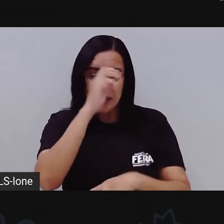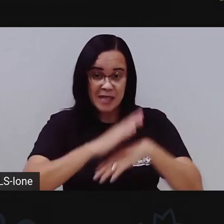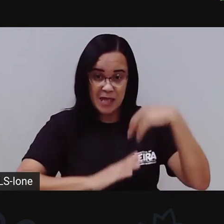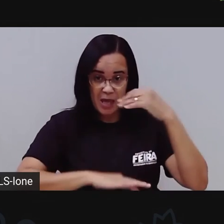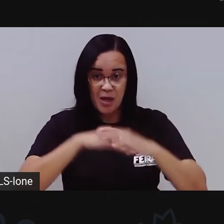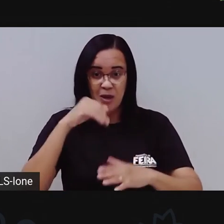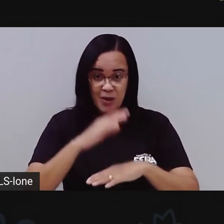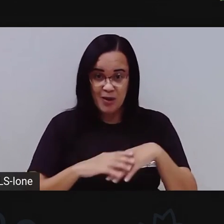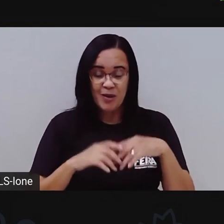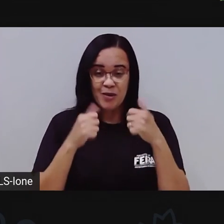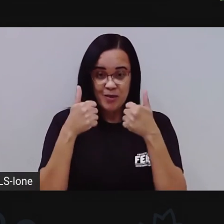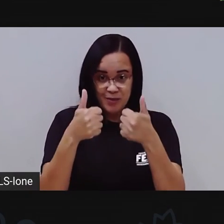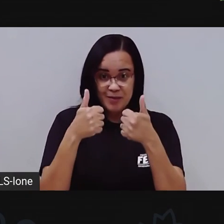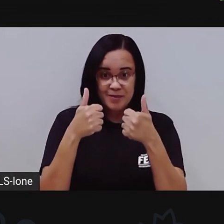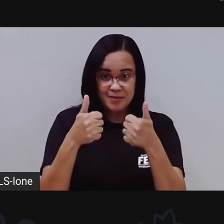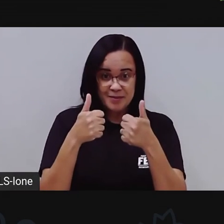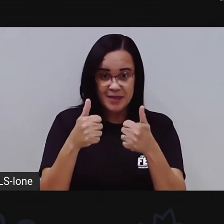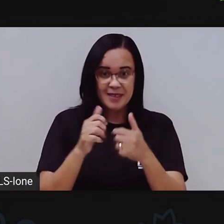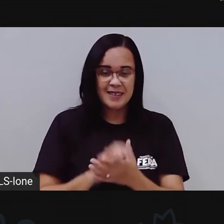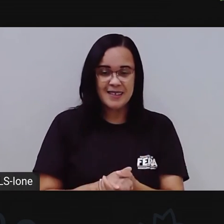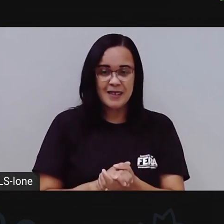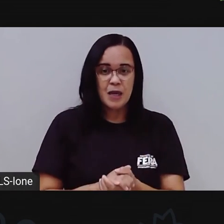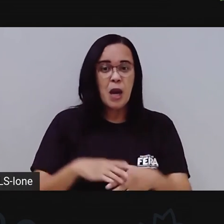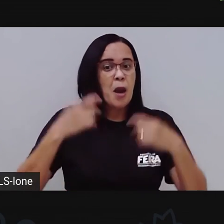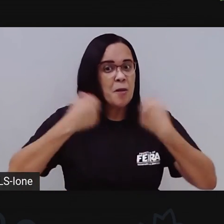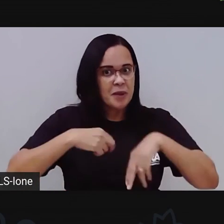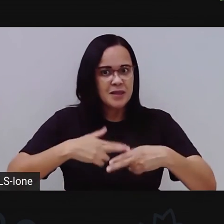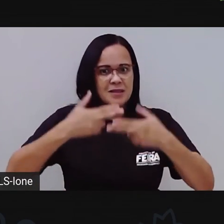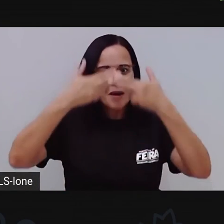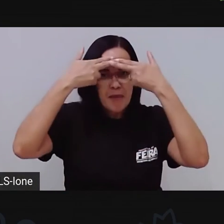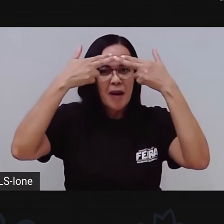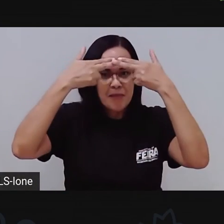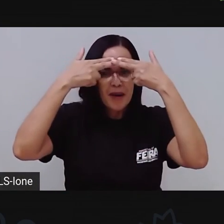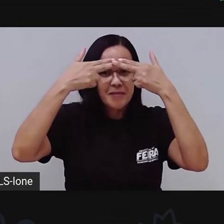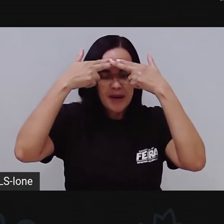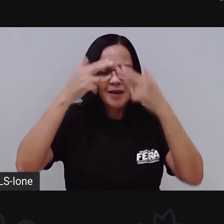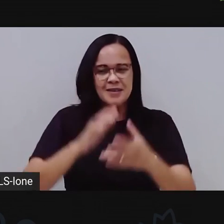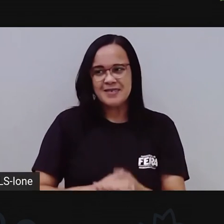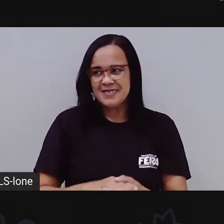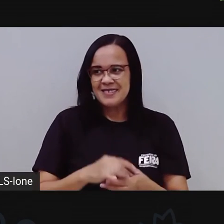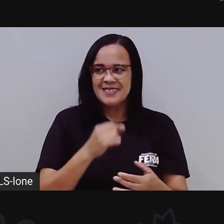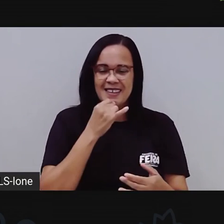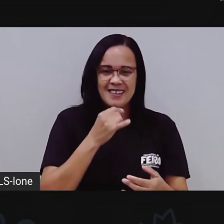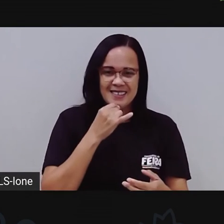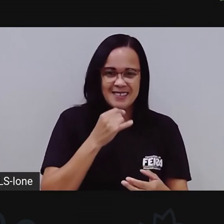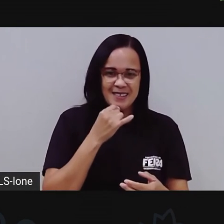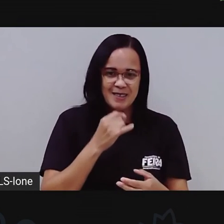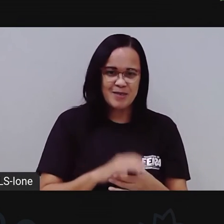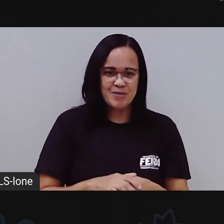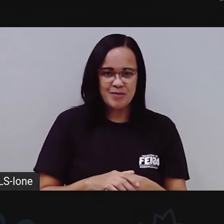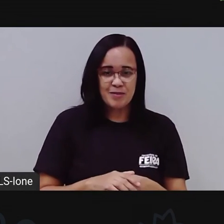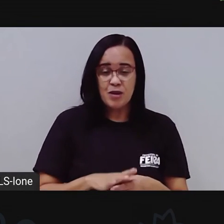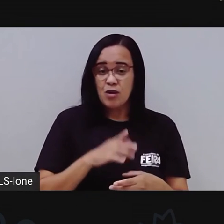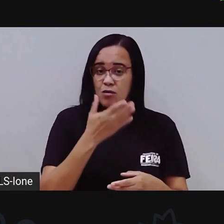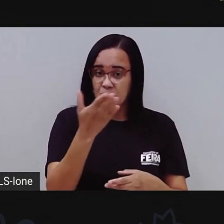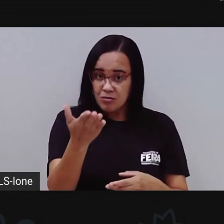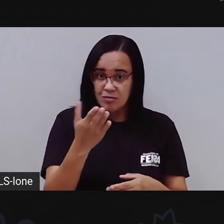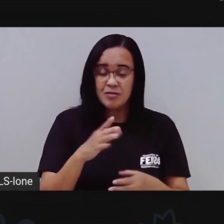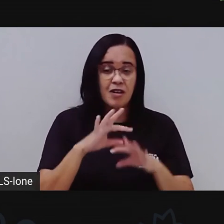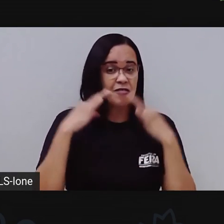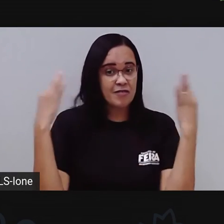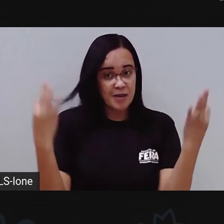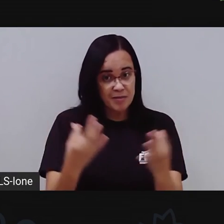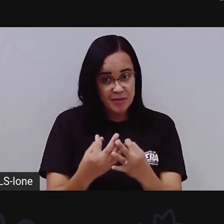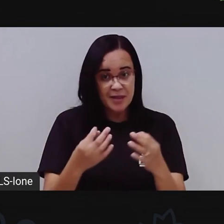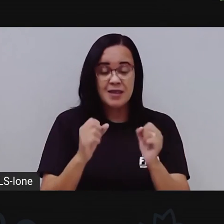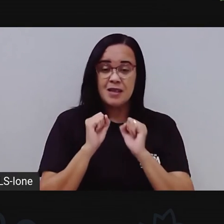decora, né? E aí tá lá no almoço com a família, aí você fala um adivinha pra divertir todo mundo. Então a Pró trouxe aqui um jogo que